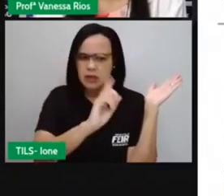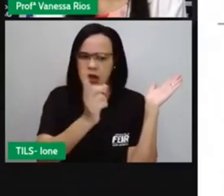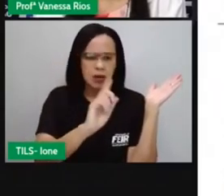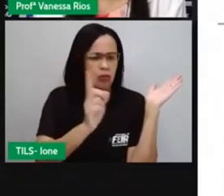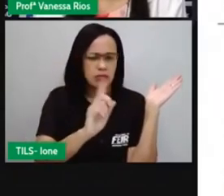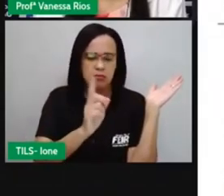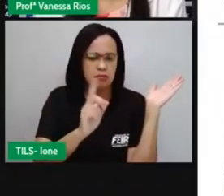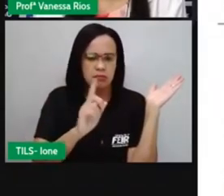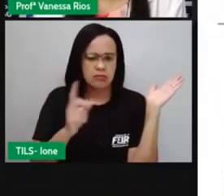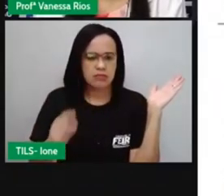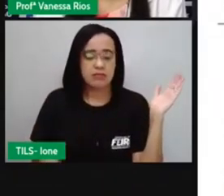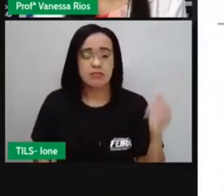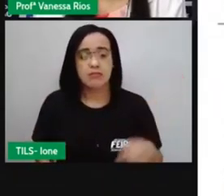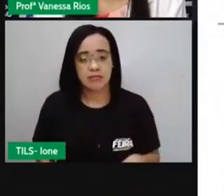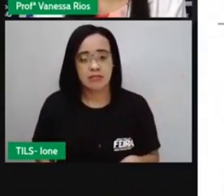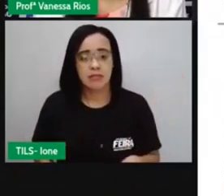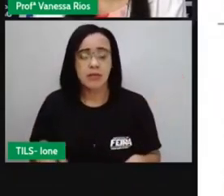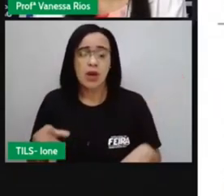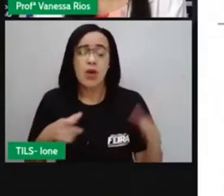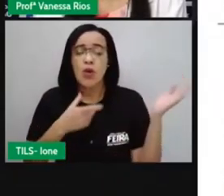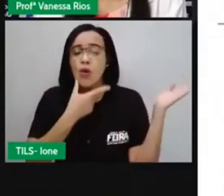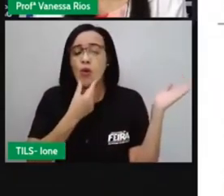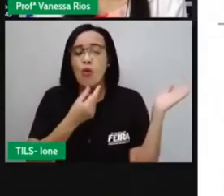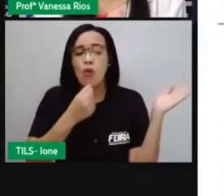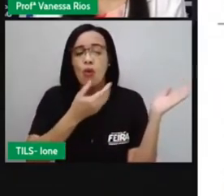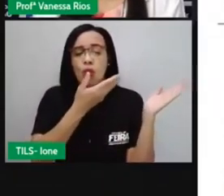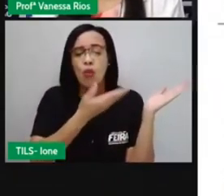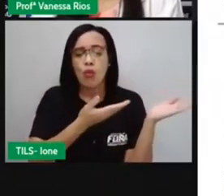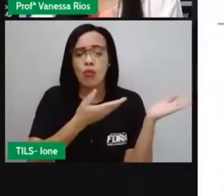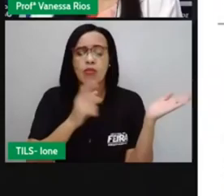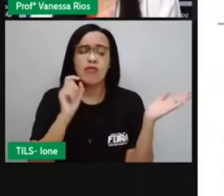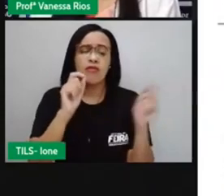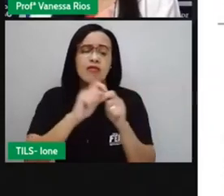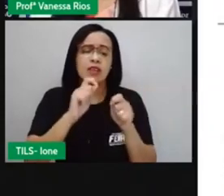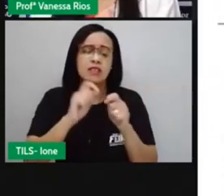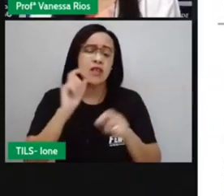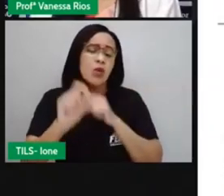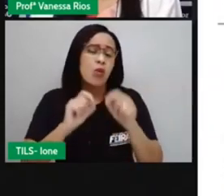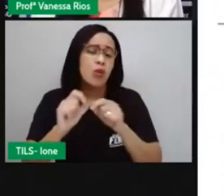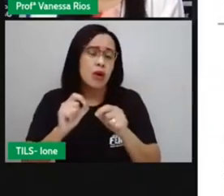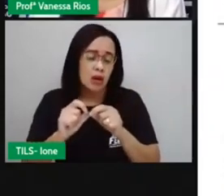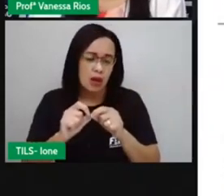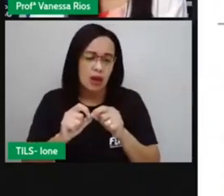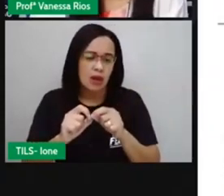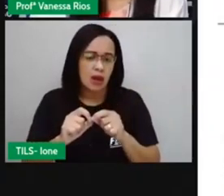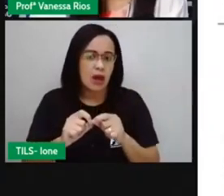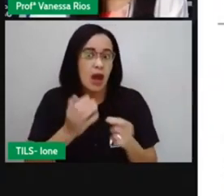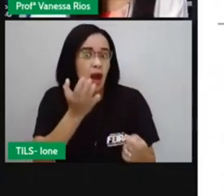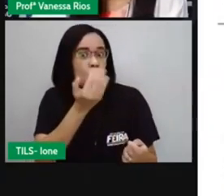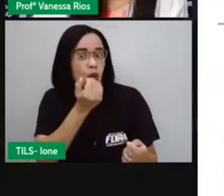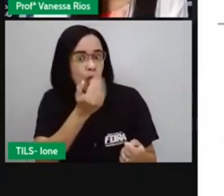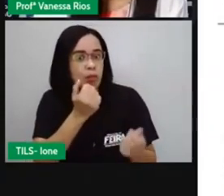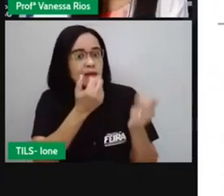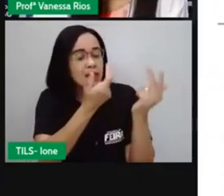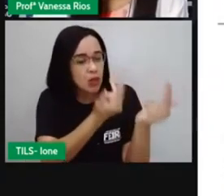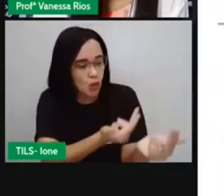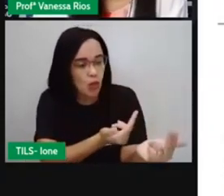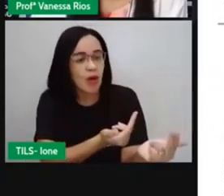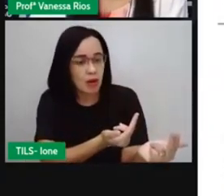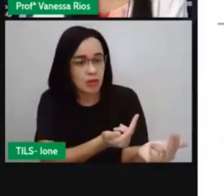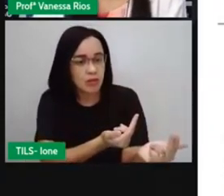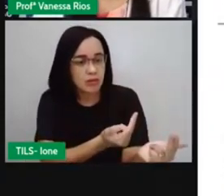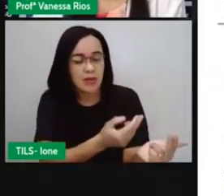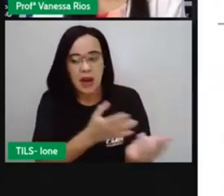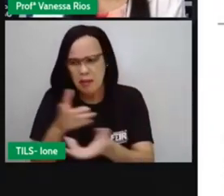O que o garçom deveria ter feito? Ter servido o mesmo prato, não ter pegado o prato, né?